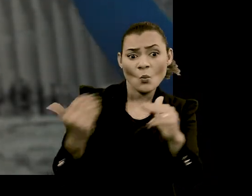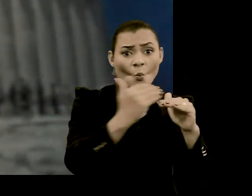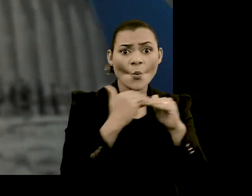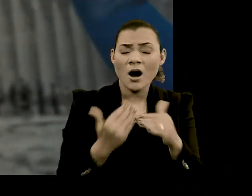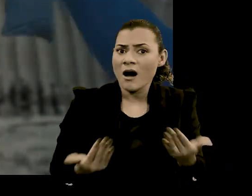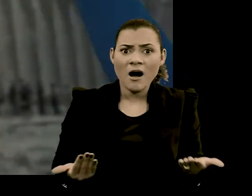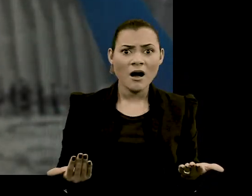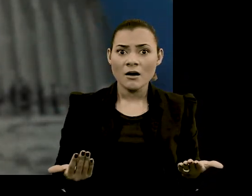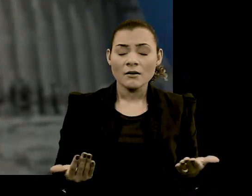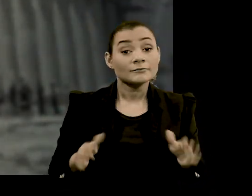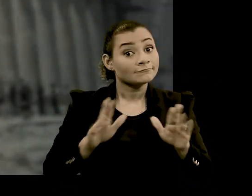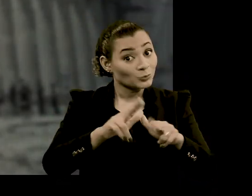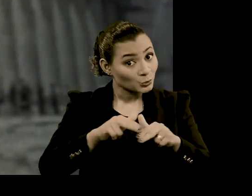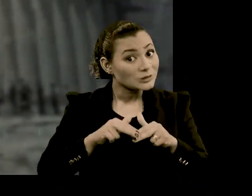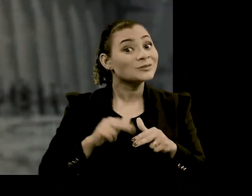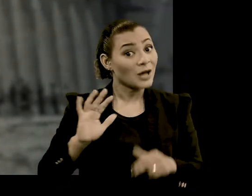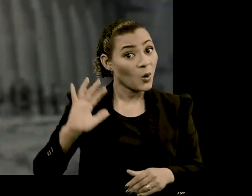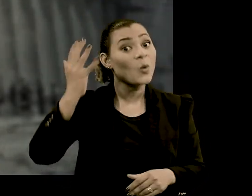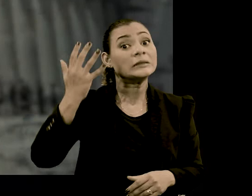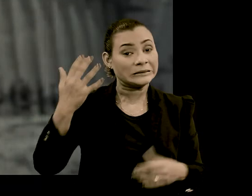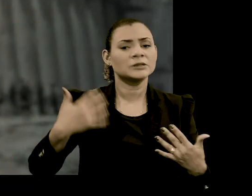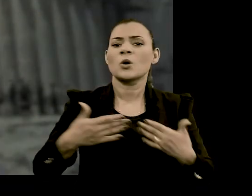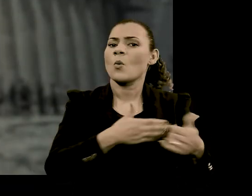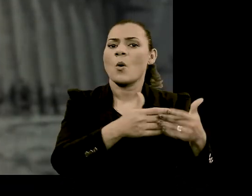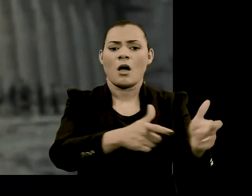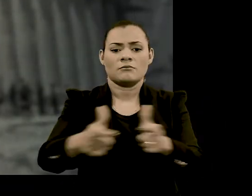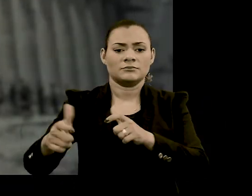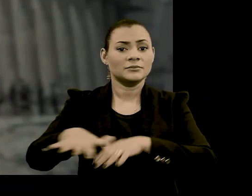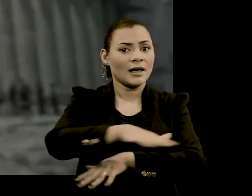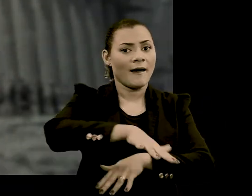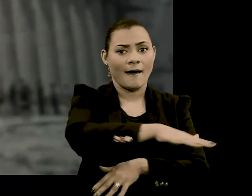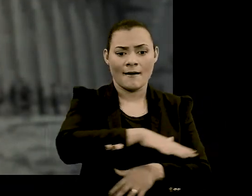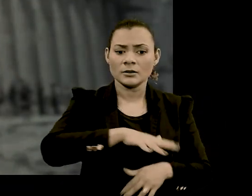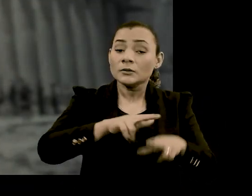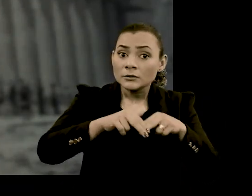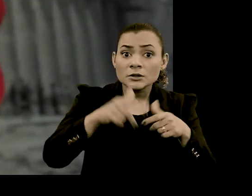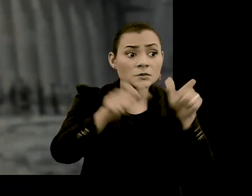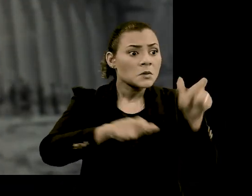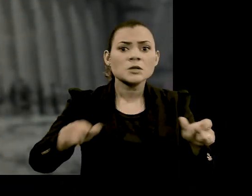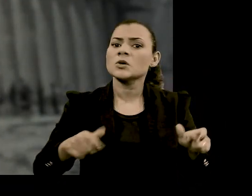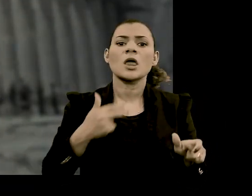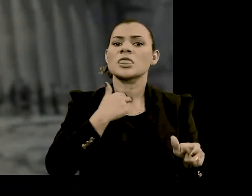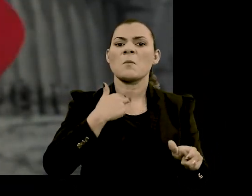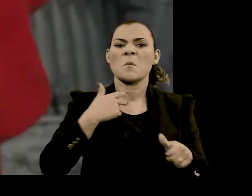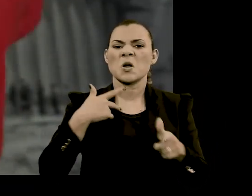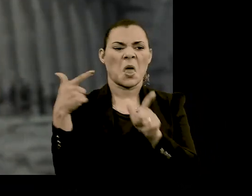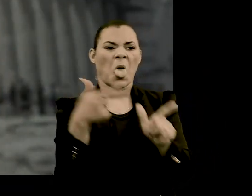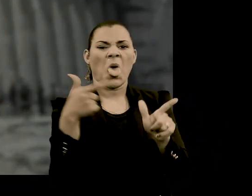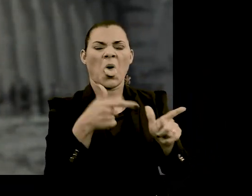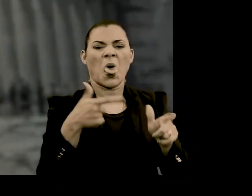igual E isso acontece em todas as esferas Então a pessoa não pode ser